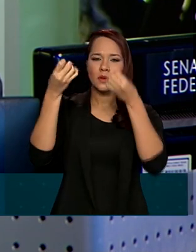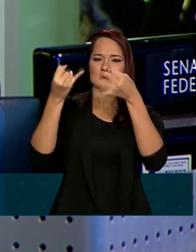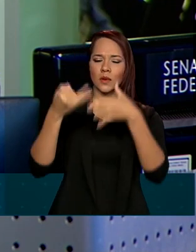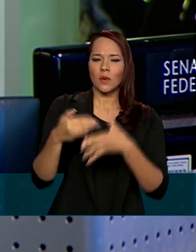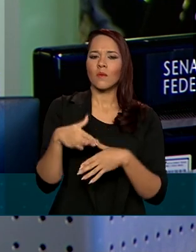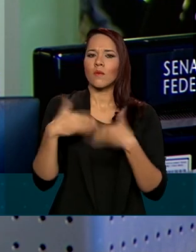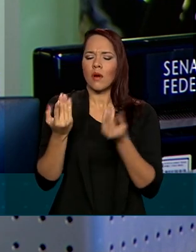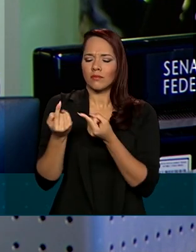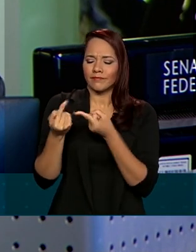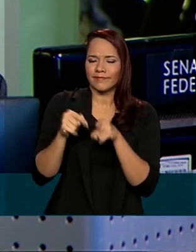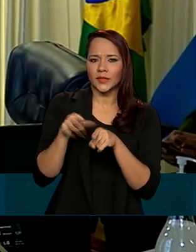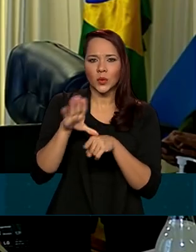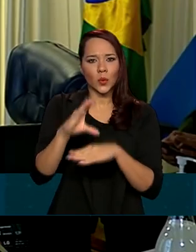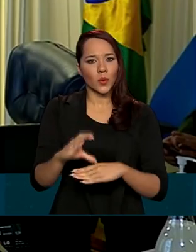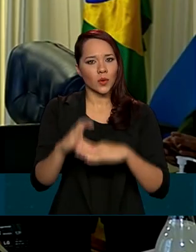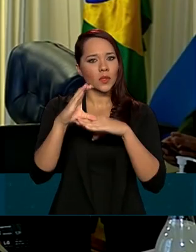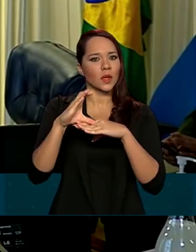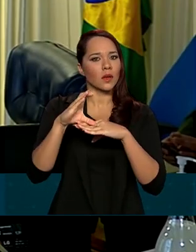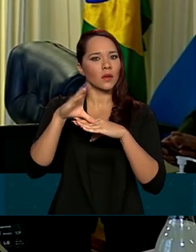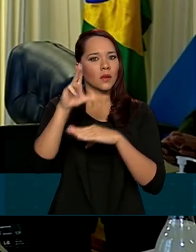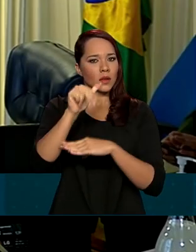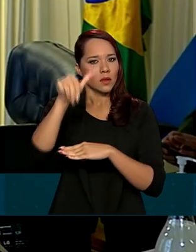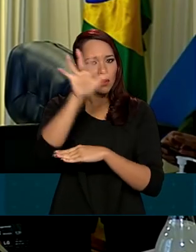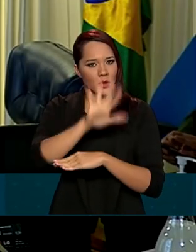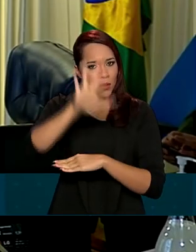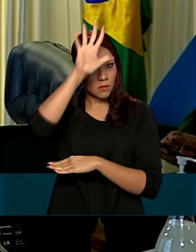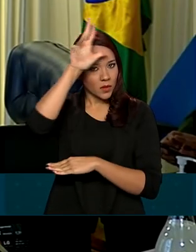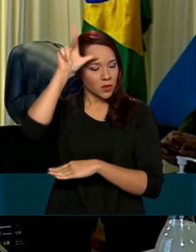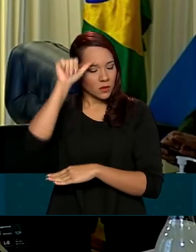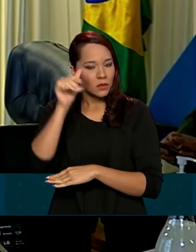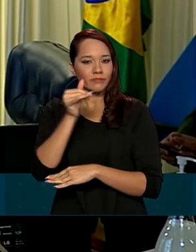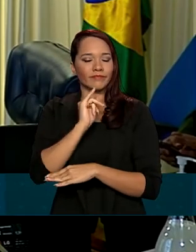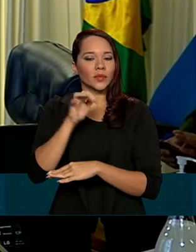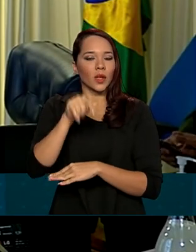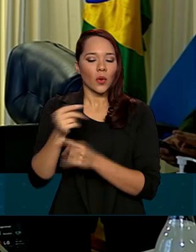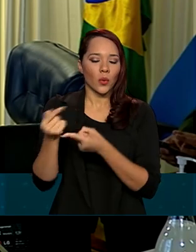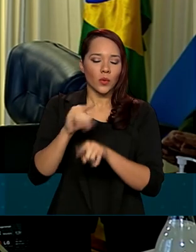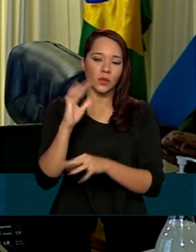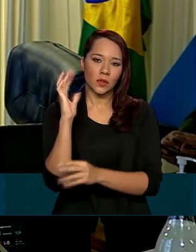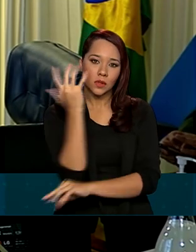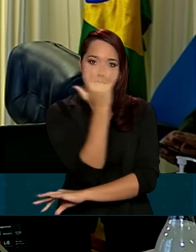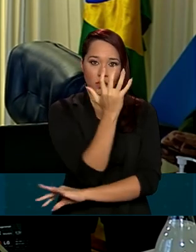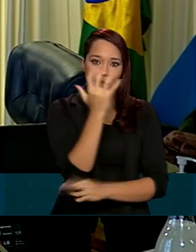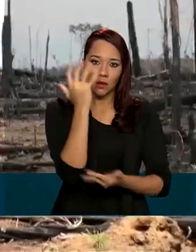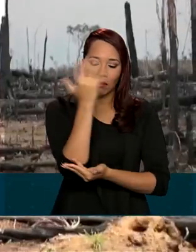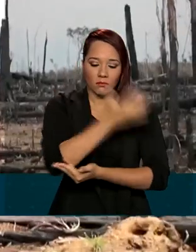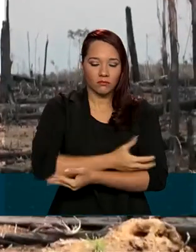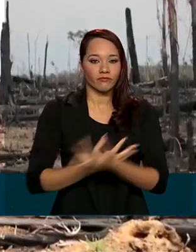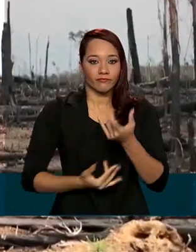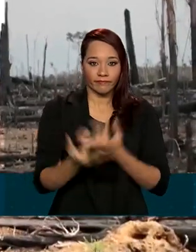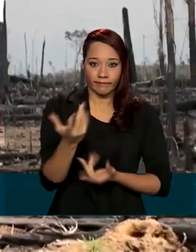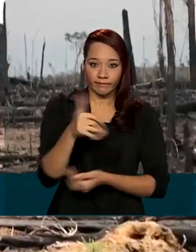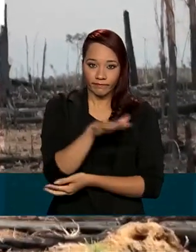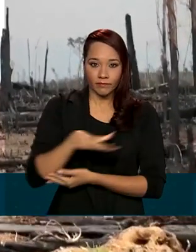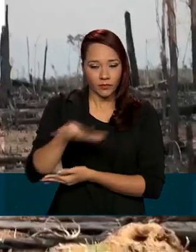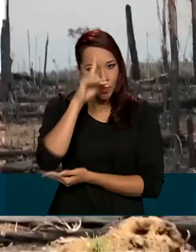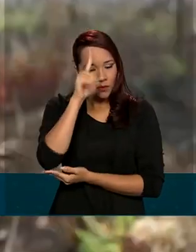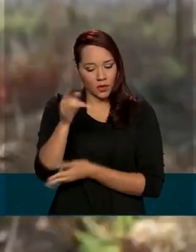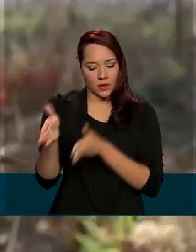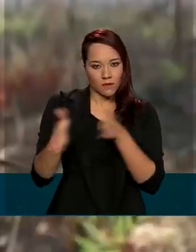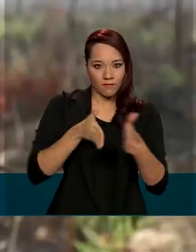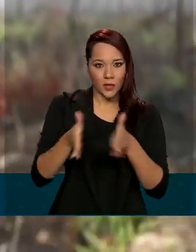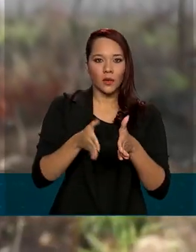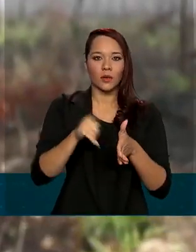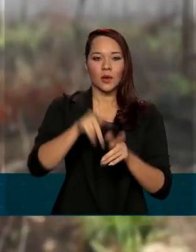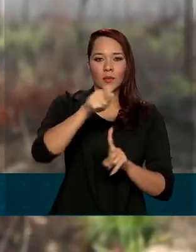desafios do Conselho Nacional da Amazônia como o combate ao desmatamento e às queimadas na região, principalmente neste período,